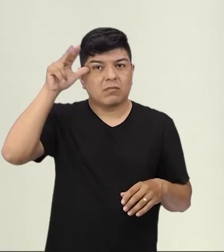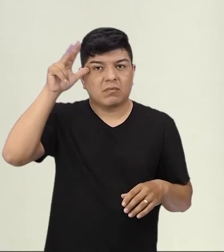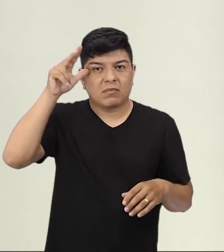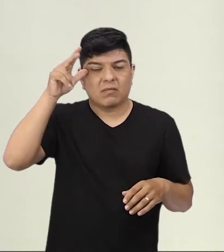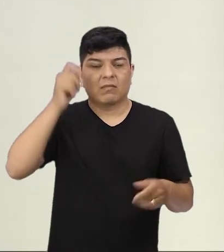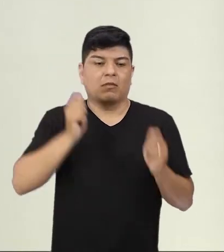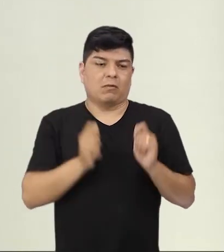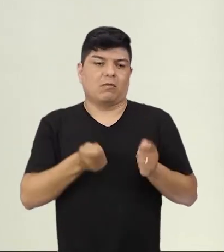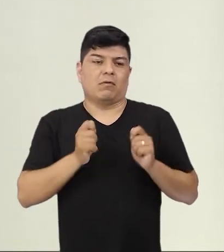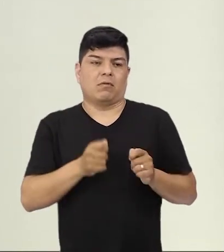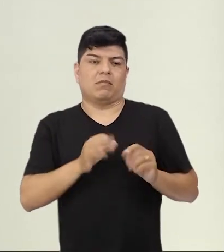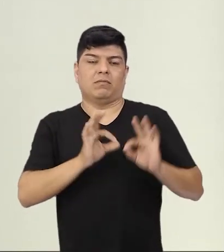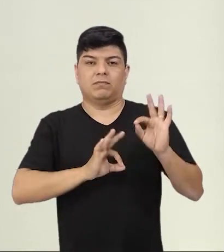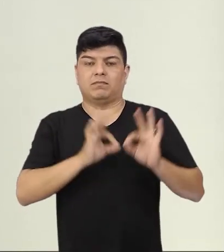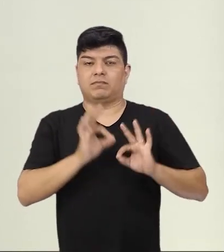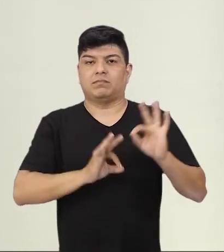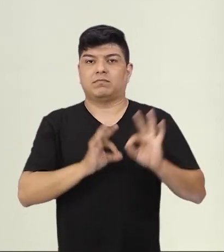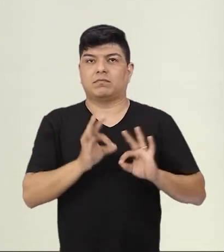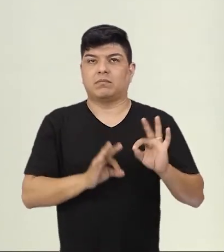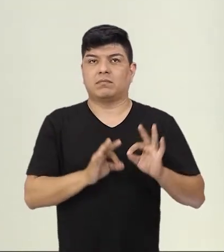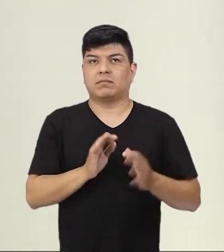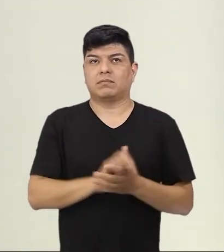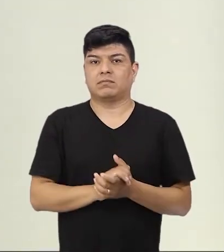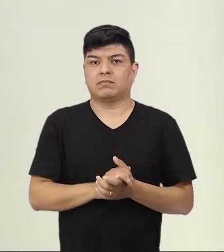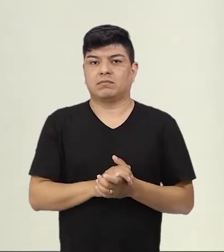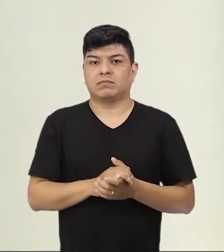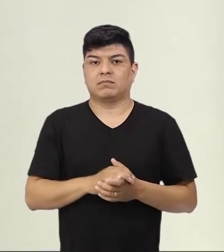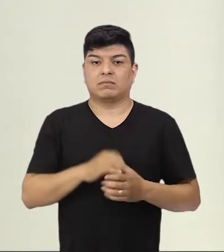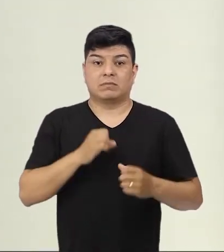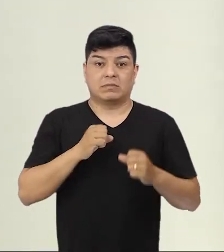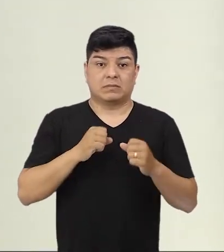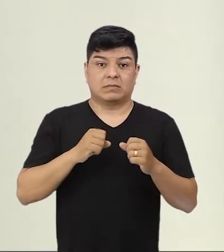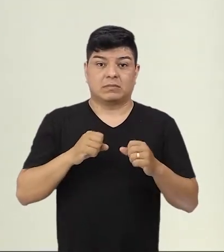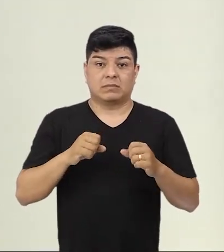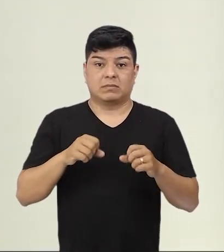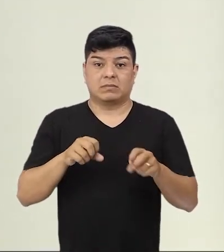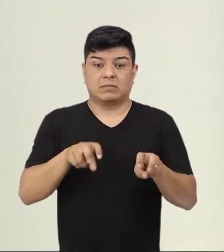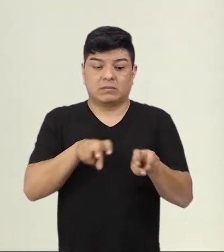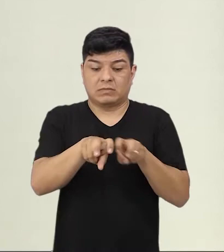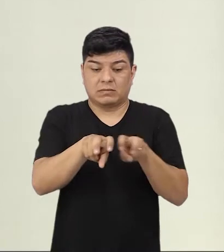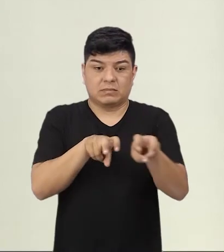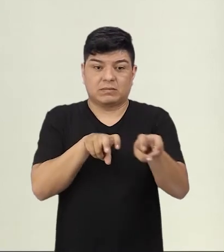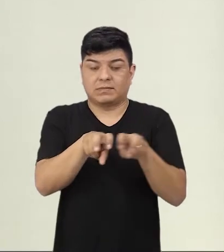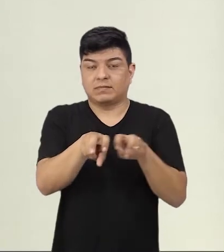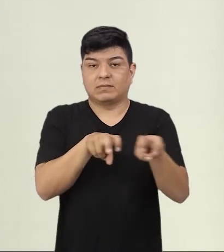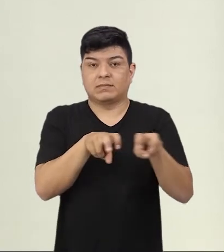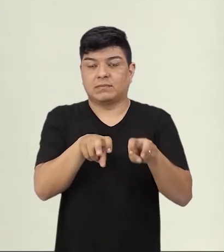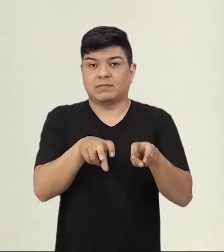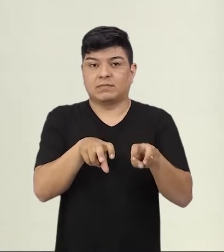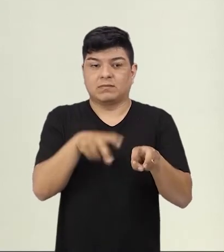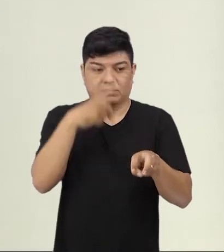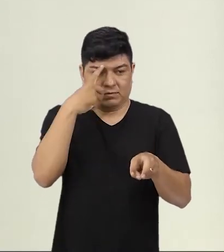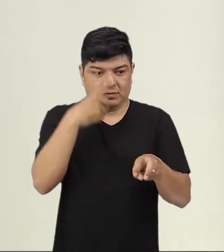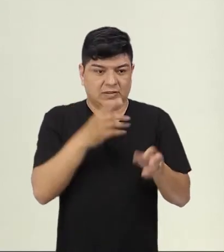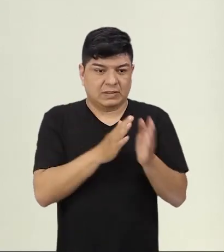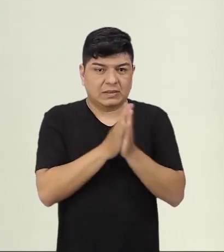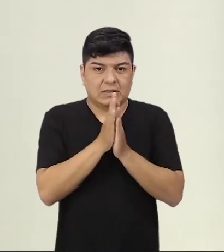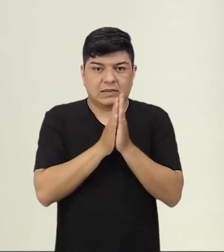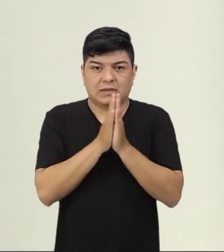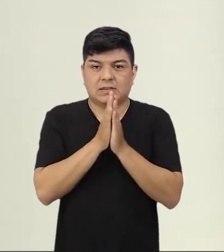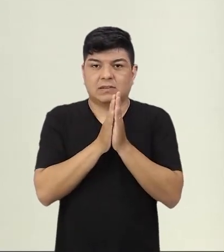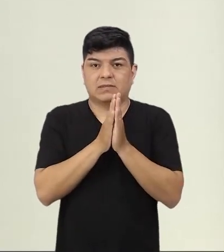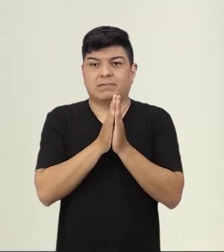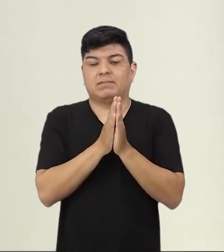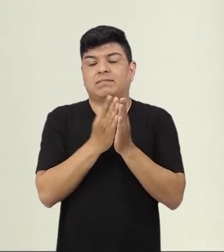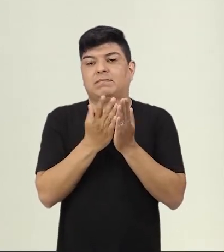Que quando o cavalo, ele tá se preparando pra corrida, aí os donos, eles ficam, assim, bem ansiosos e